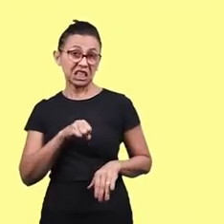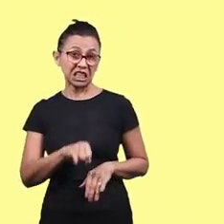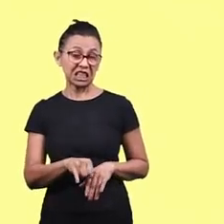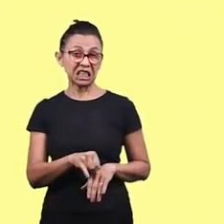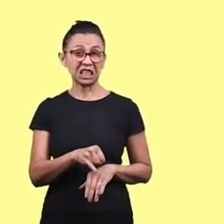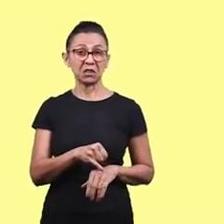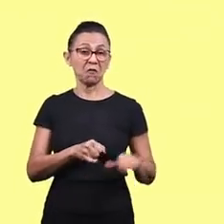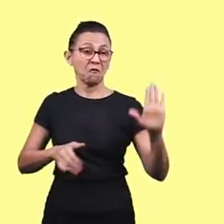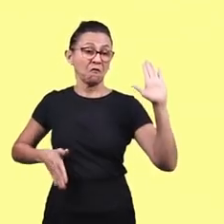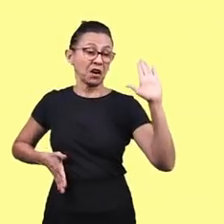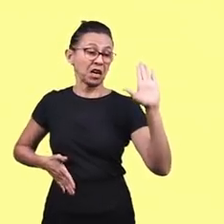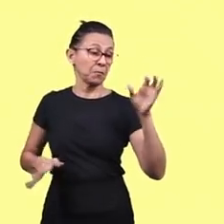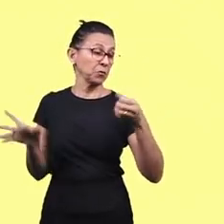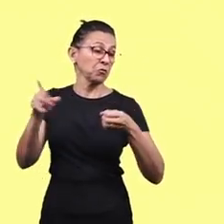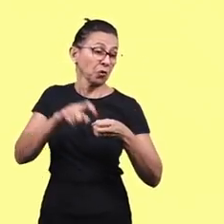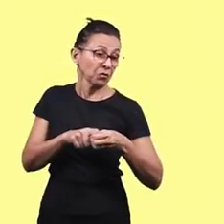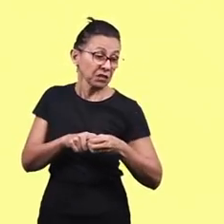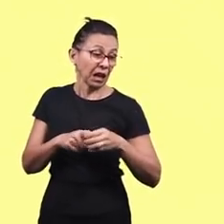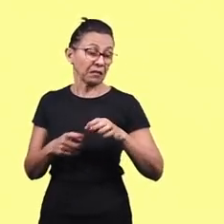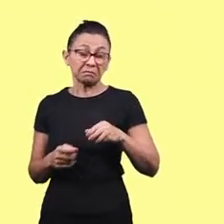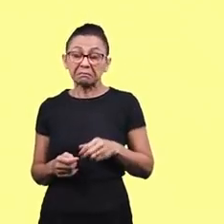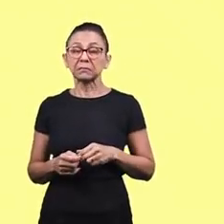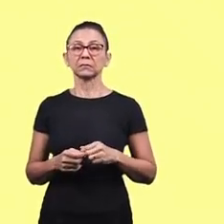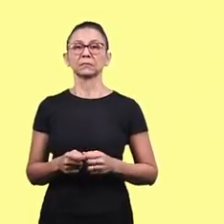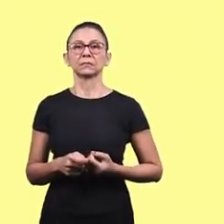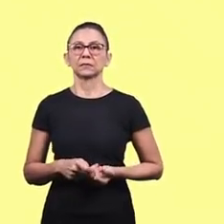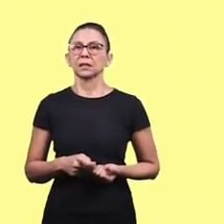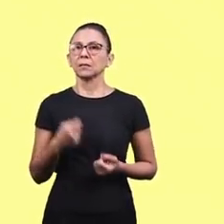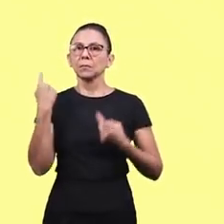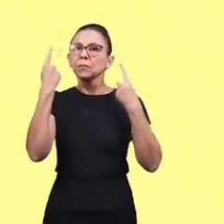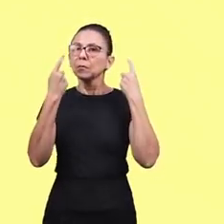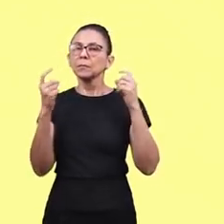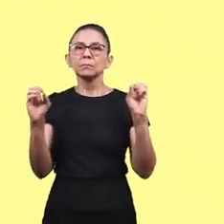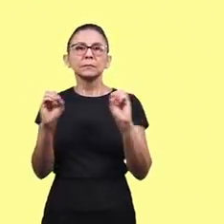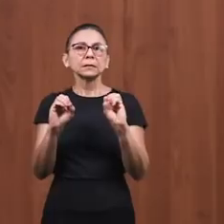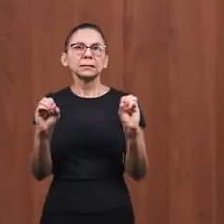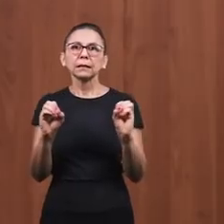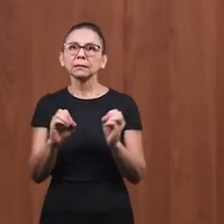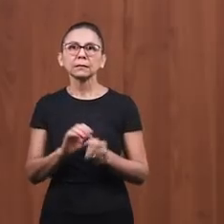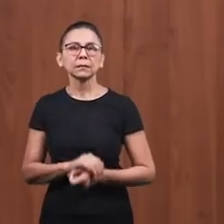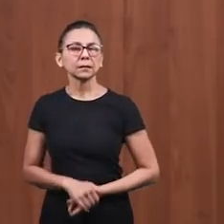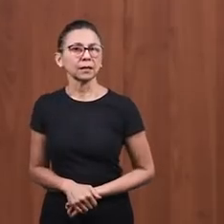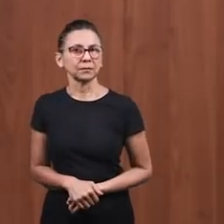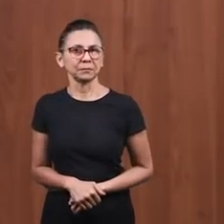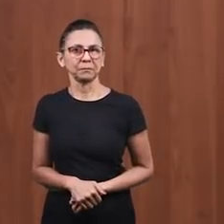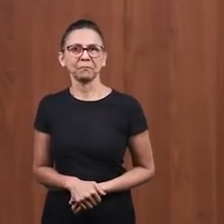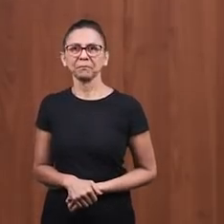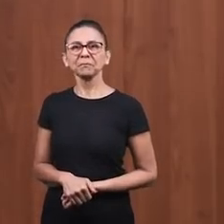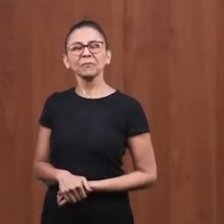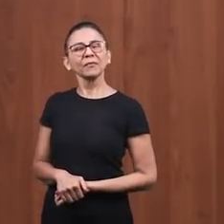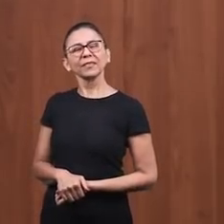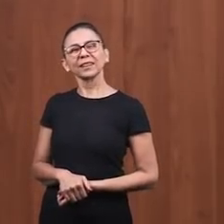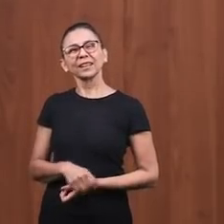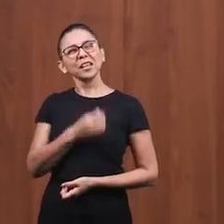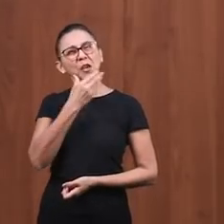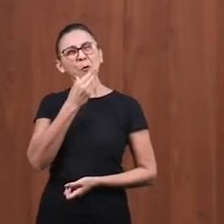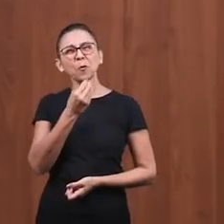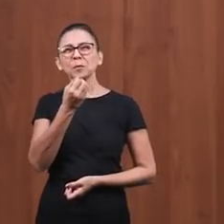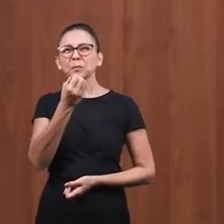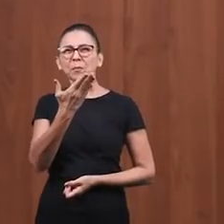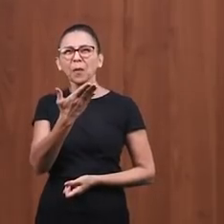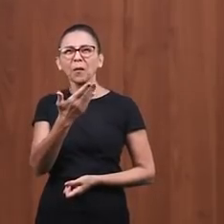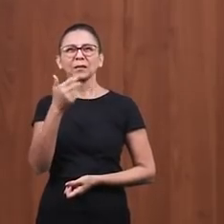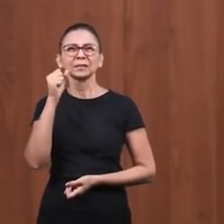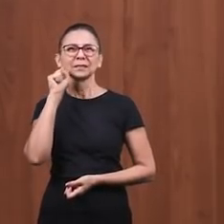ladrão está por aí. Vou embora. Não estavam preocupados com a alma perdida. E o bom samaritano, quem